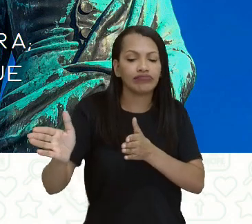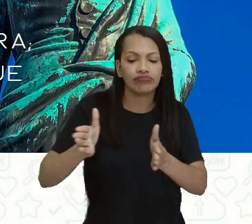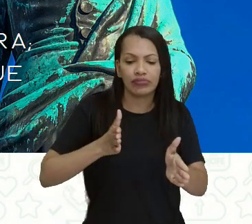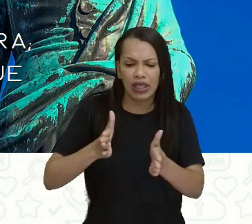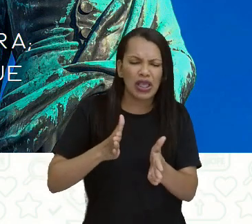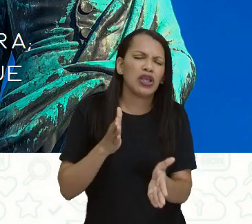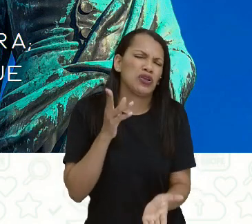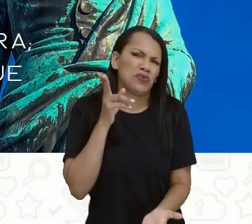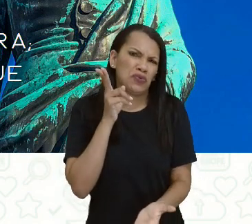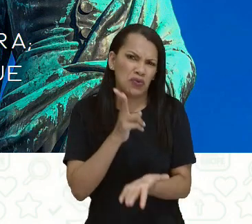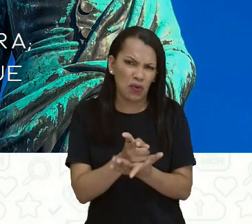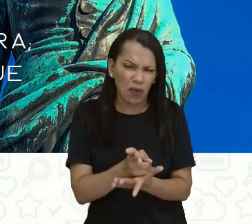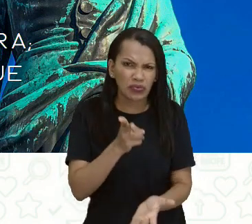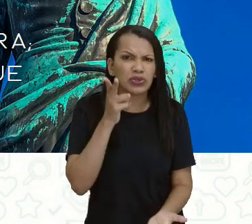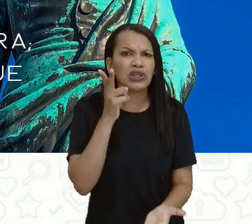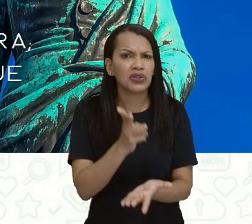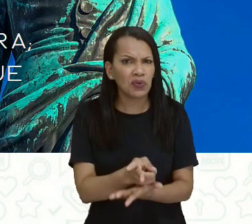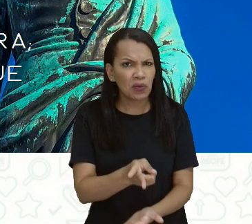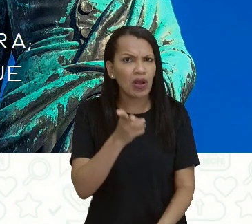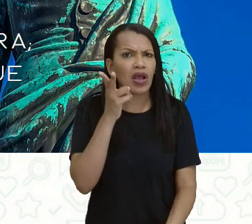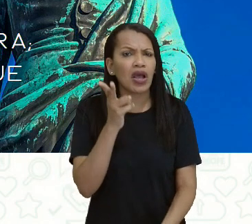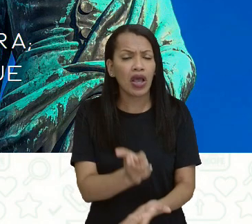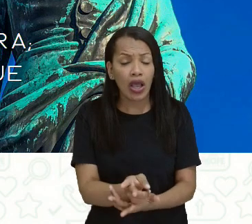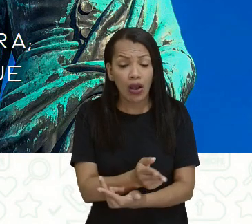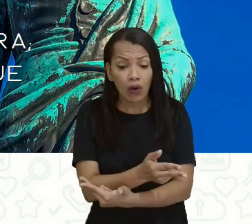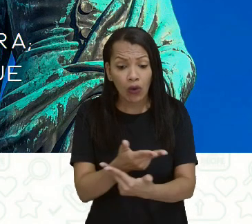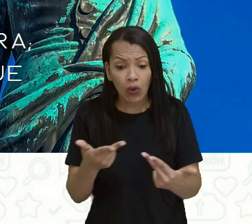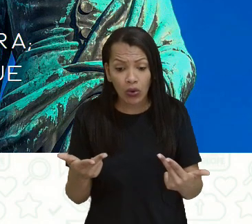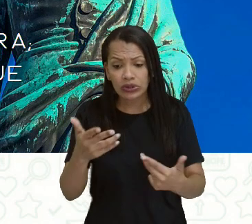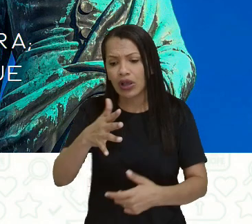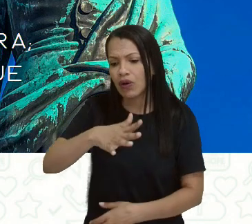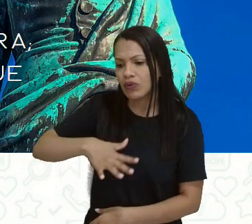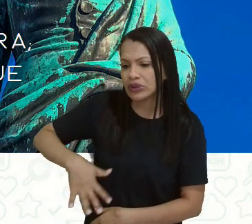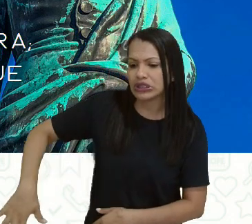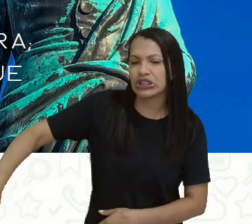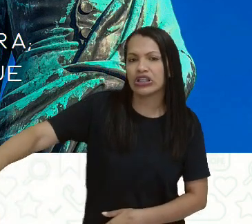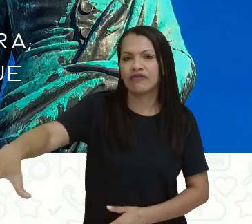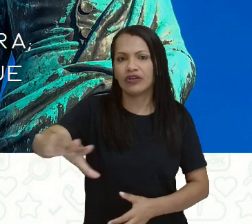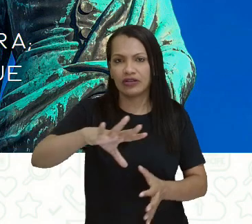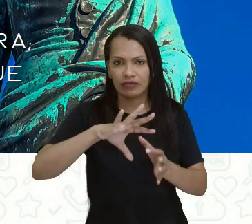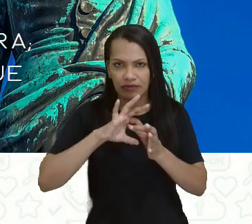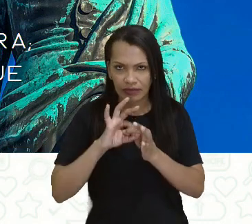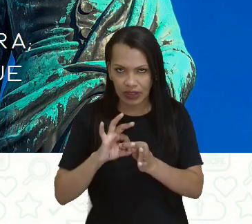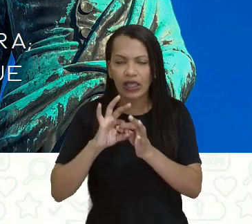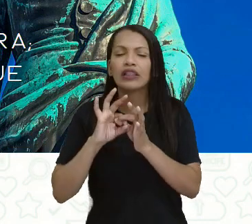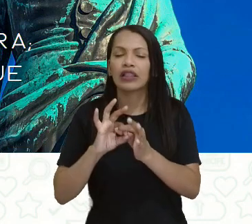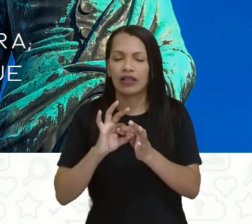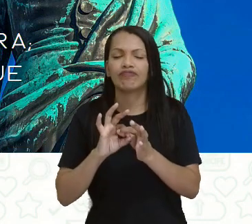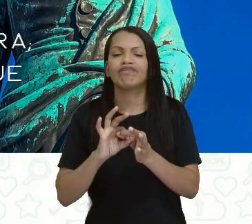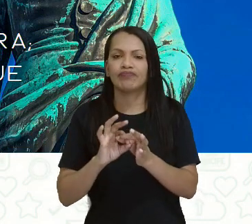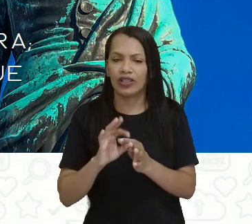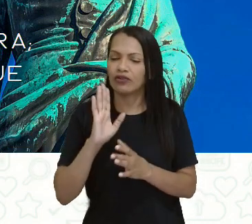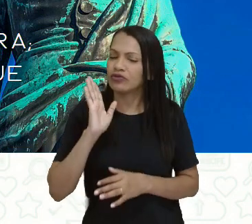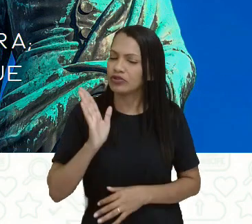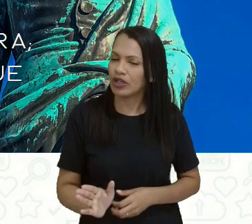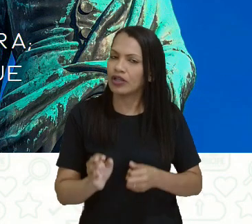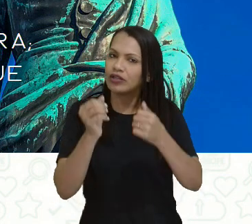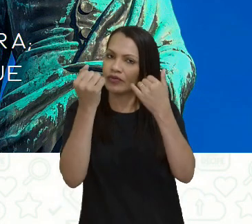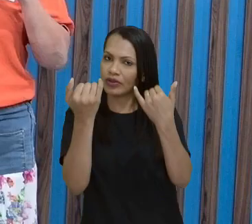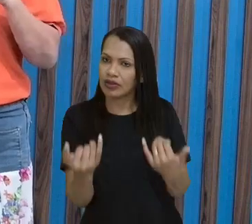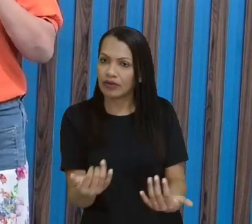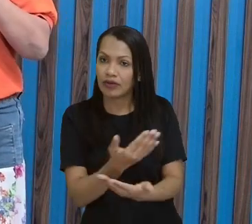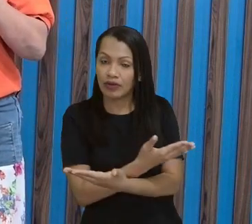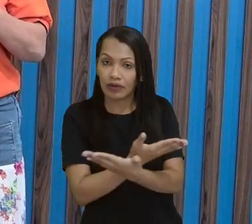perdura. Obras artísticas de teor universal que atingem uma certa unanimidade. Aquilo que eu já falei antes.